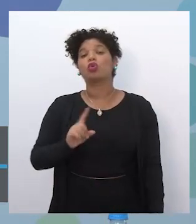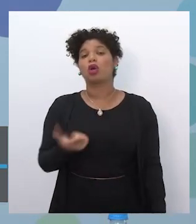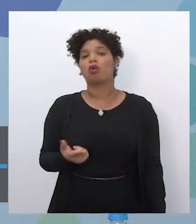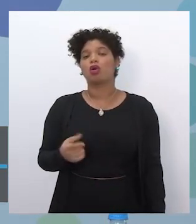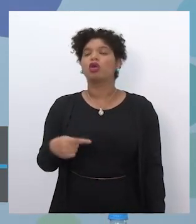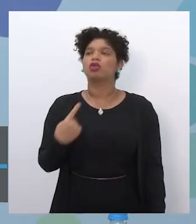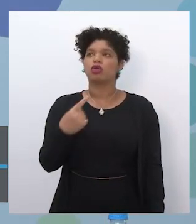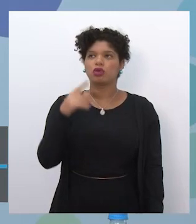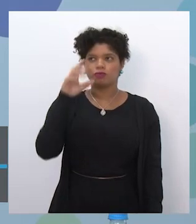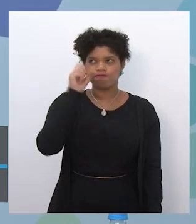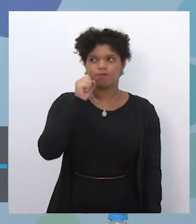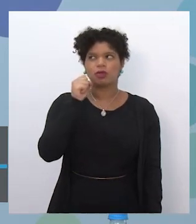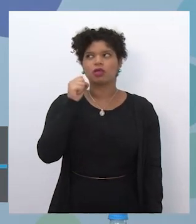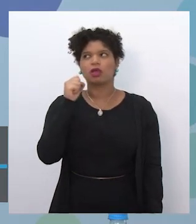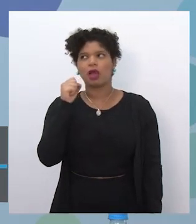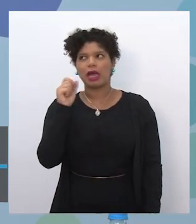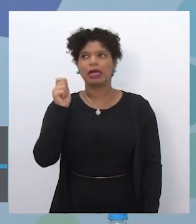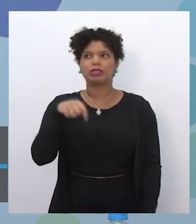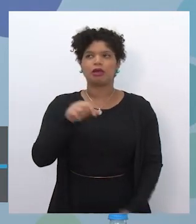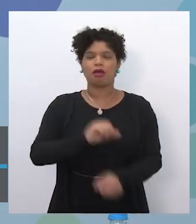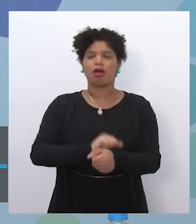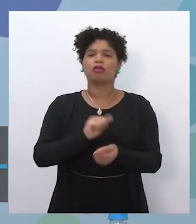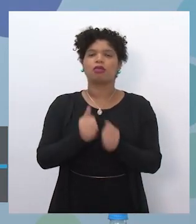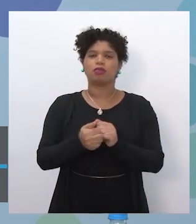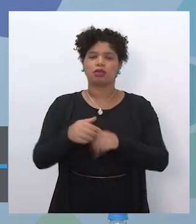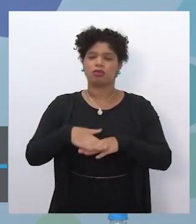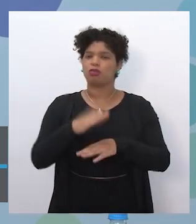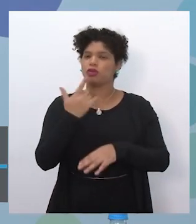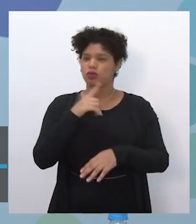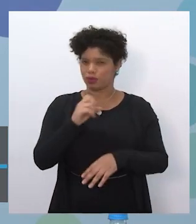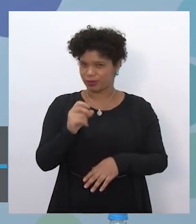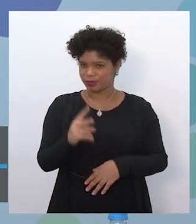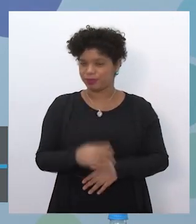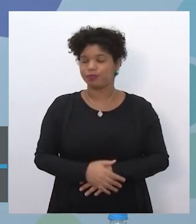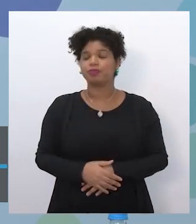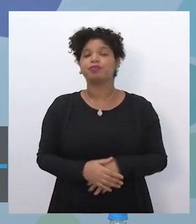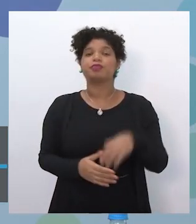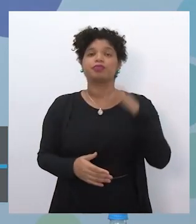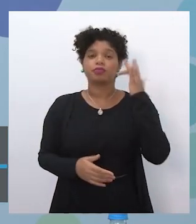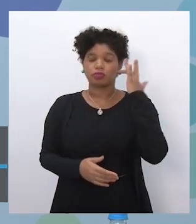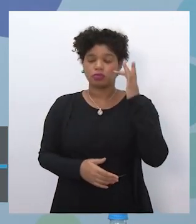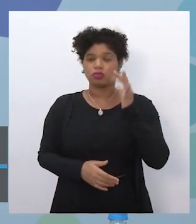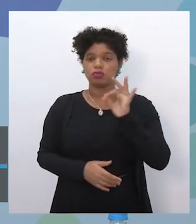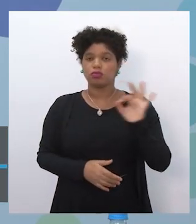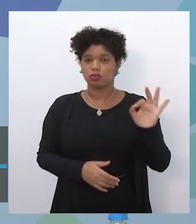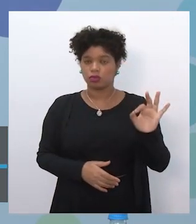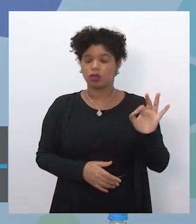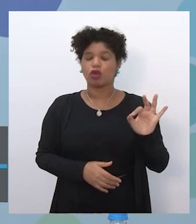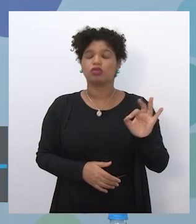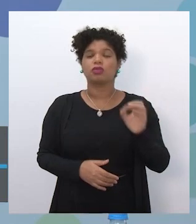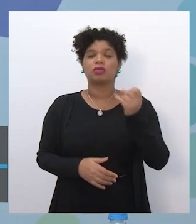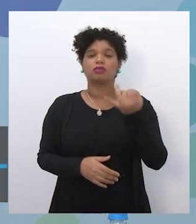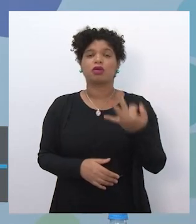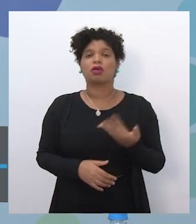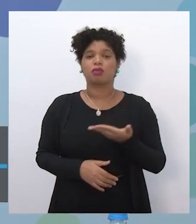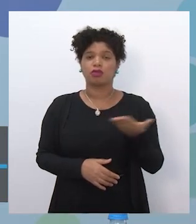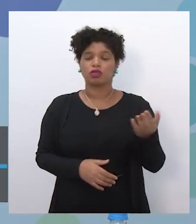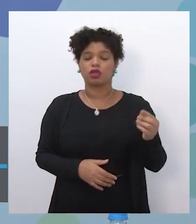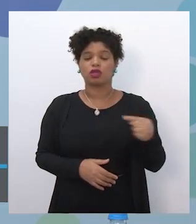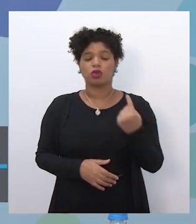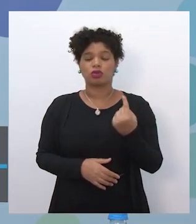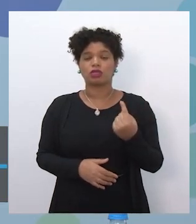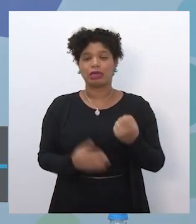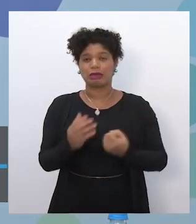ao longo desse processo para que isso possa ser possível também. Uma coisa que eu acho que é bem legal de deixar claro é que nós estamos criando